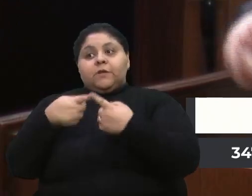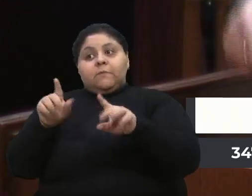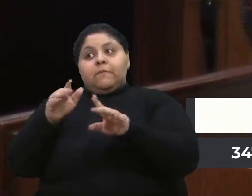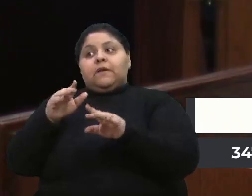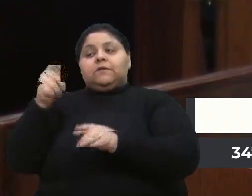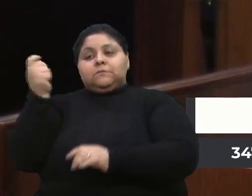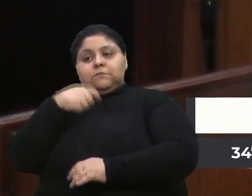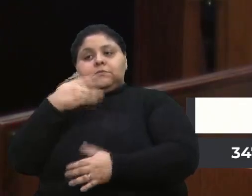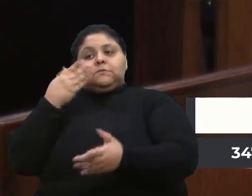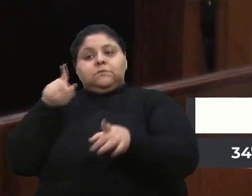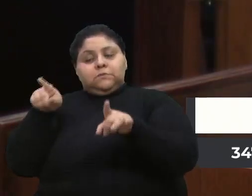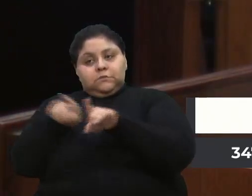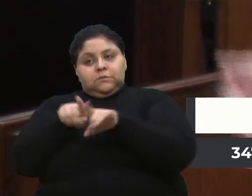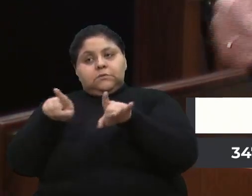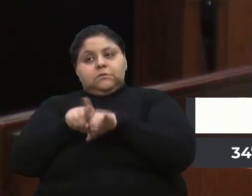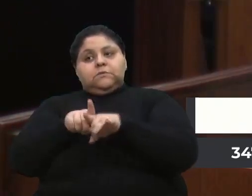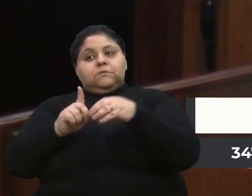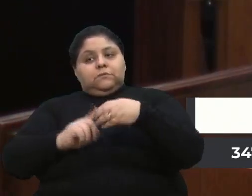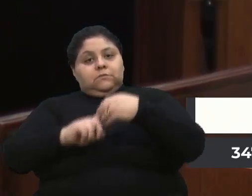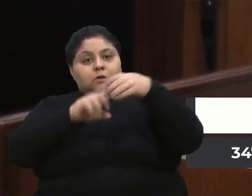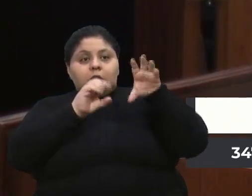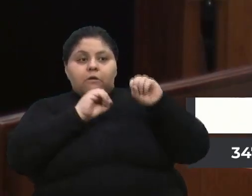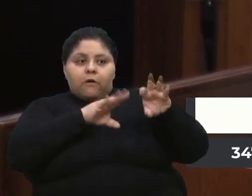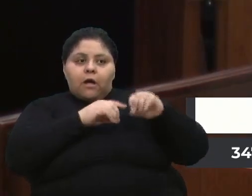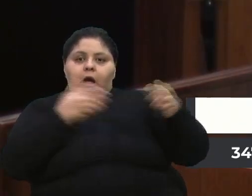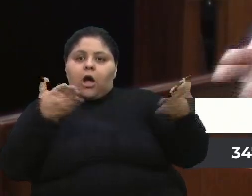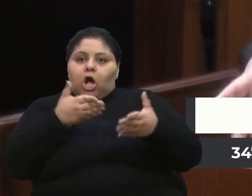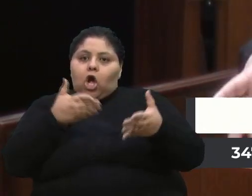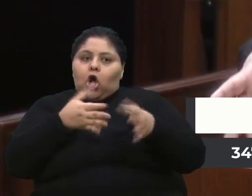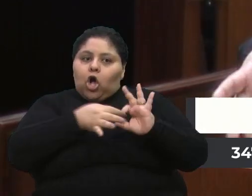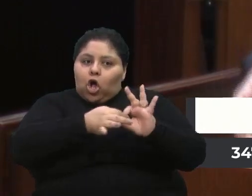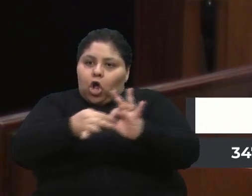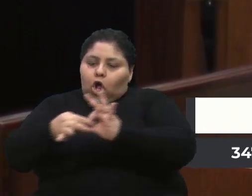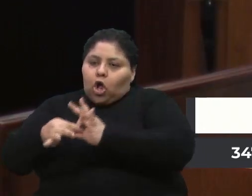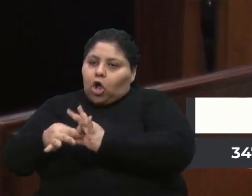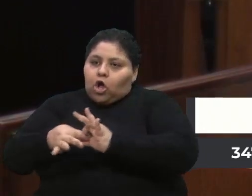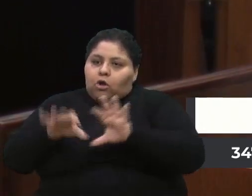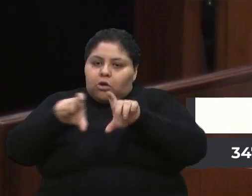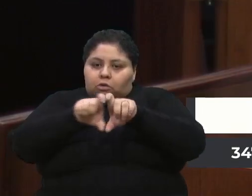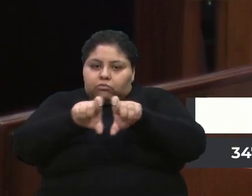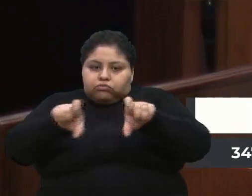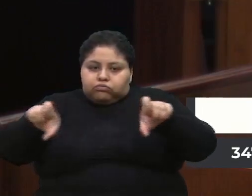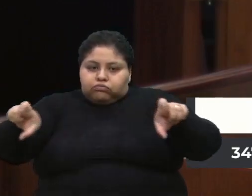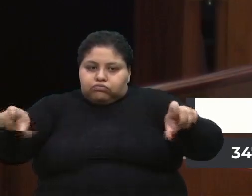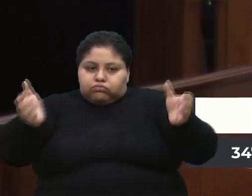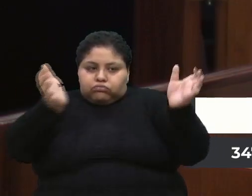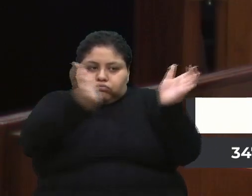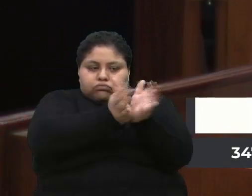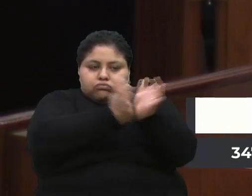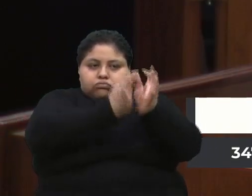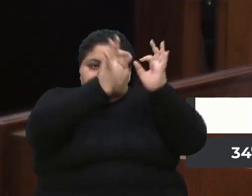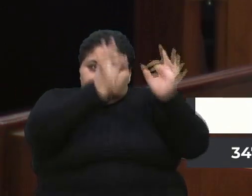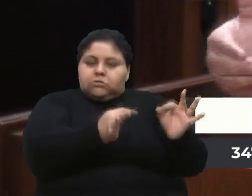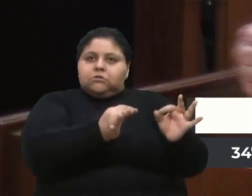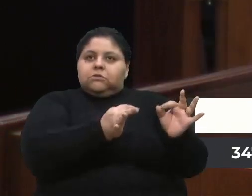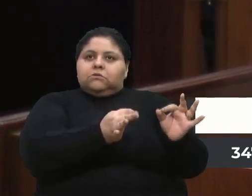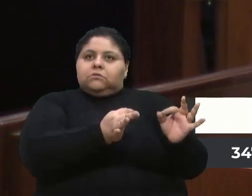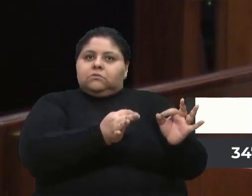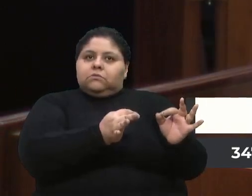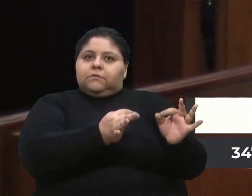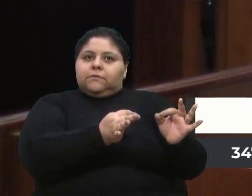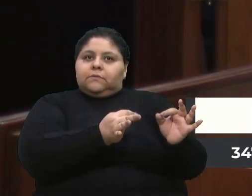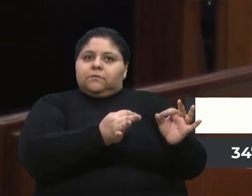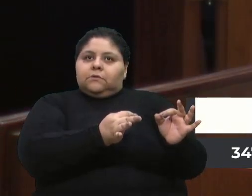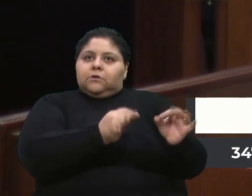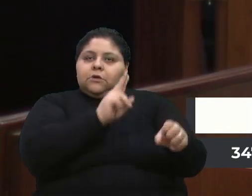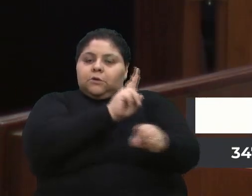também que se a prioridade é a educação, vamos formar, então, uma linha de frente que seja realmente destinado a